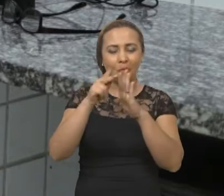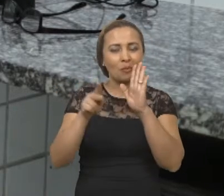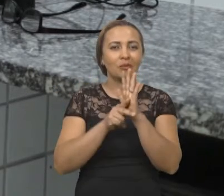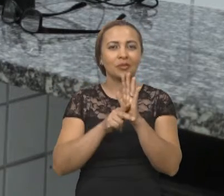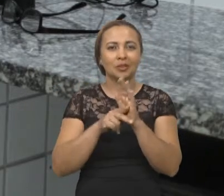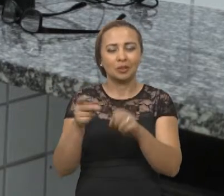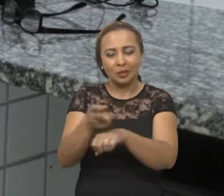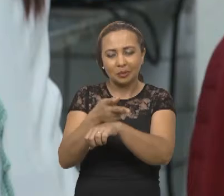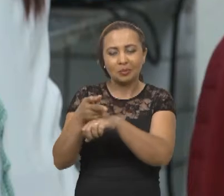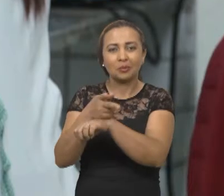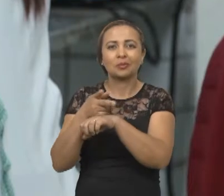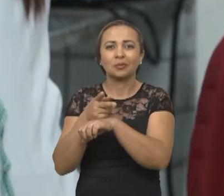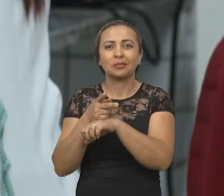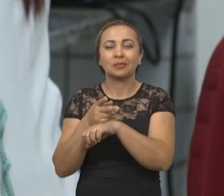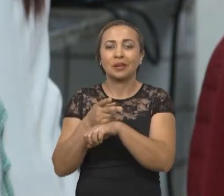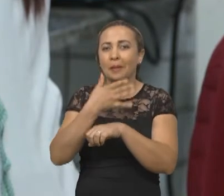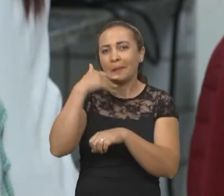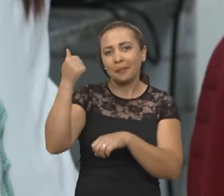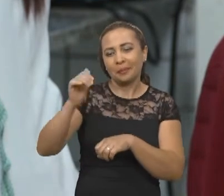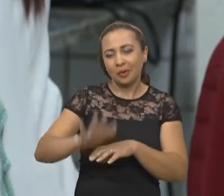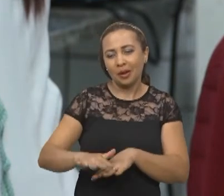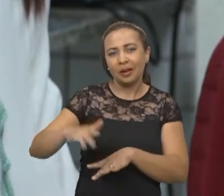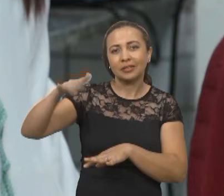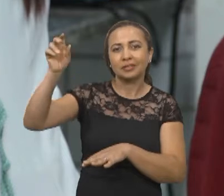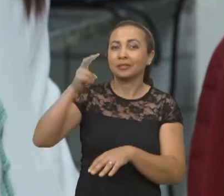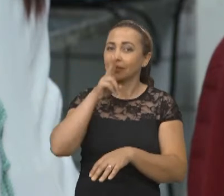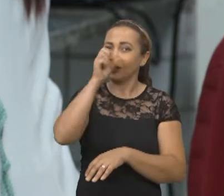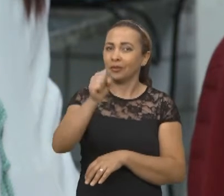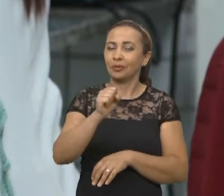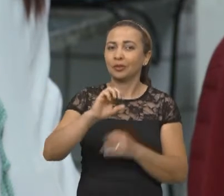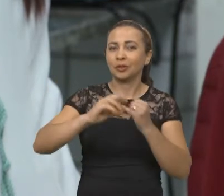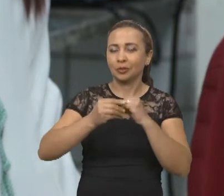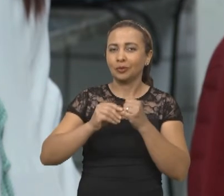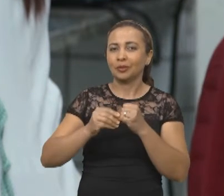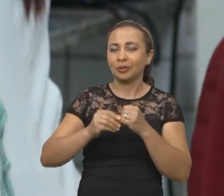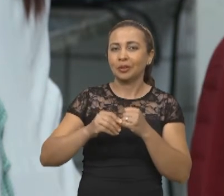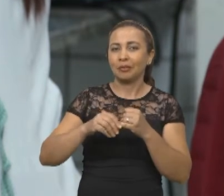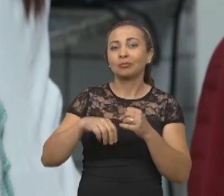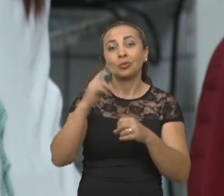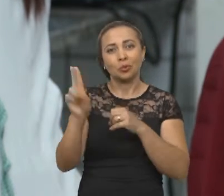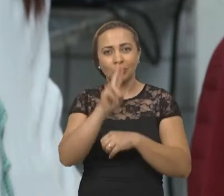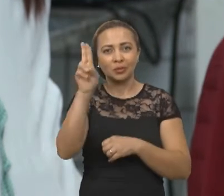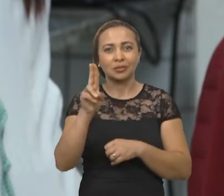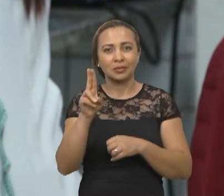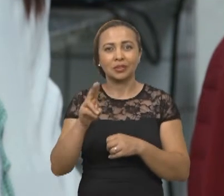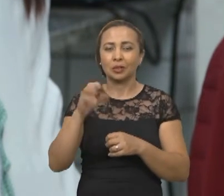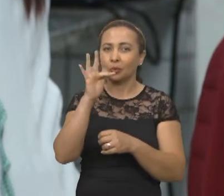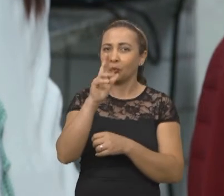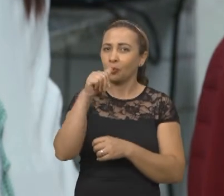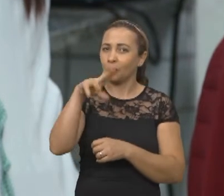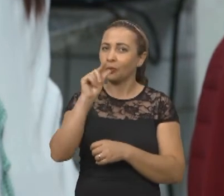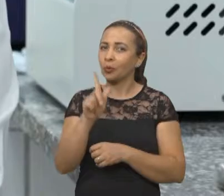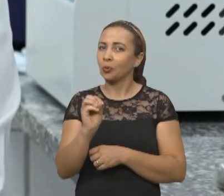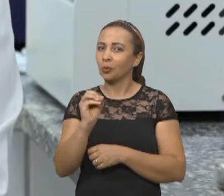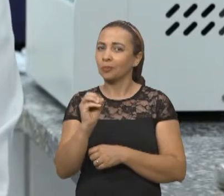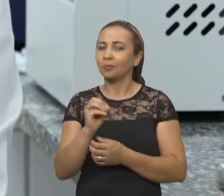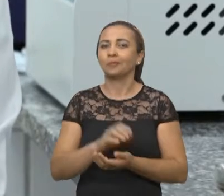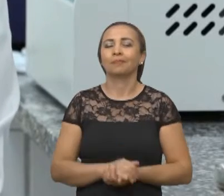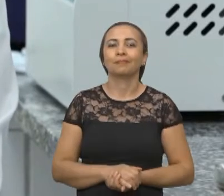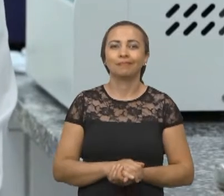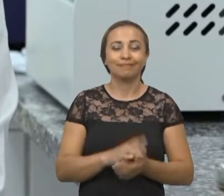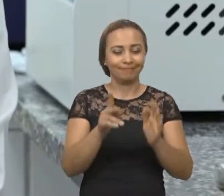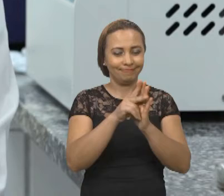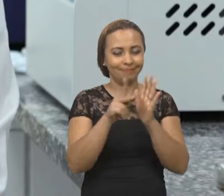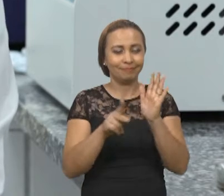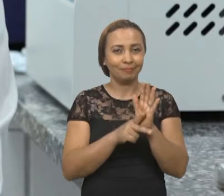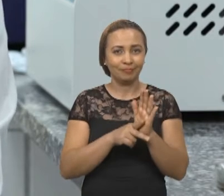que busca melhorar o crescimento e resistência do feijão calpi por meio da utilização de um fungo. Esse